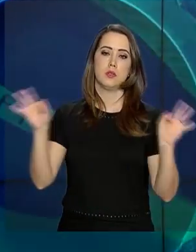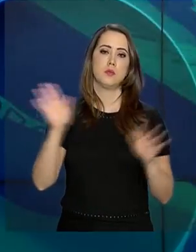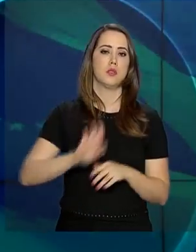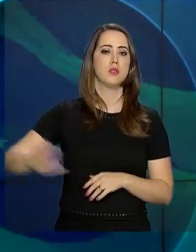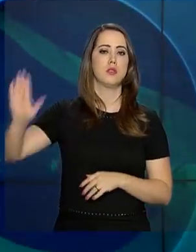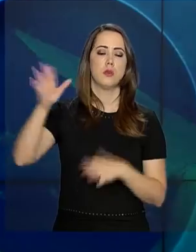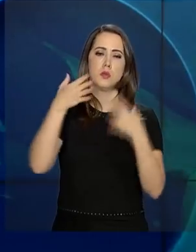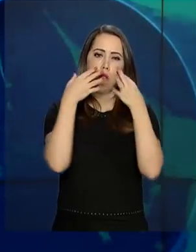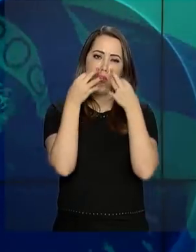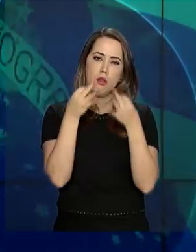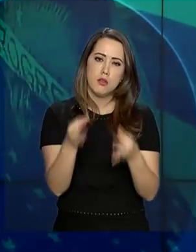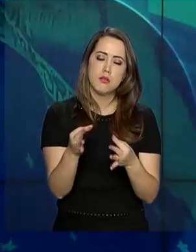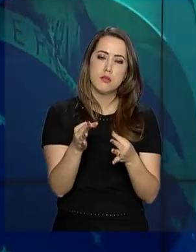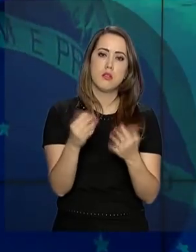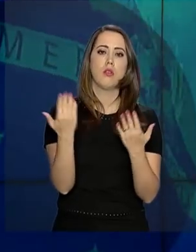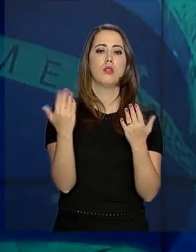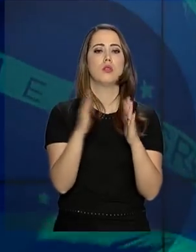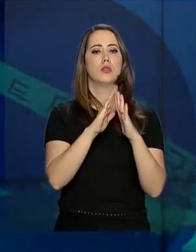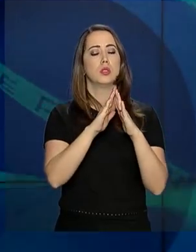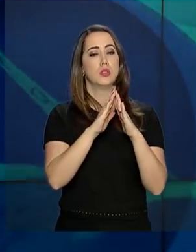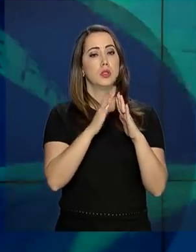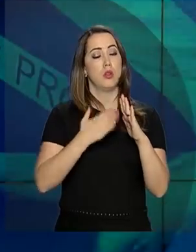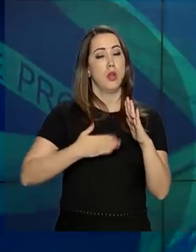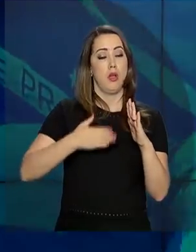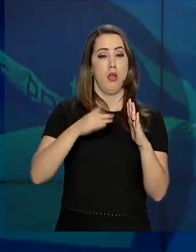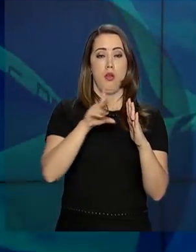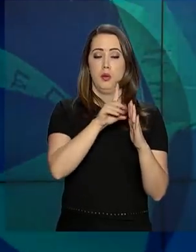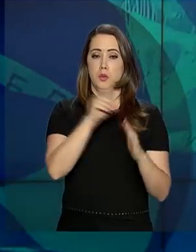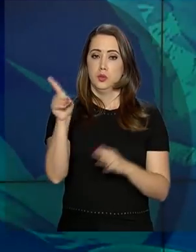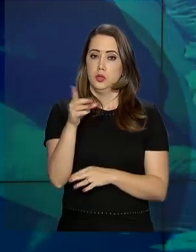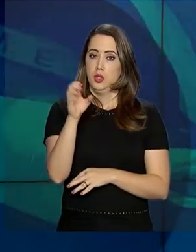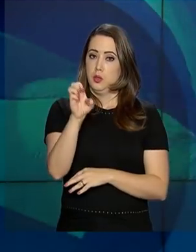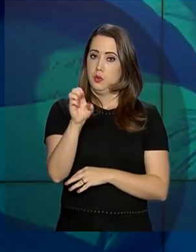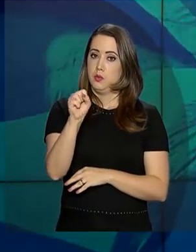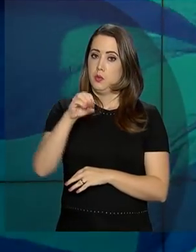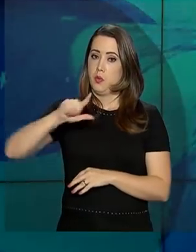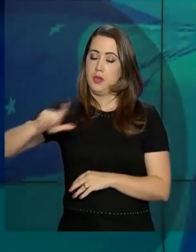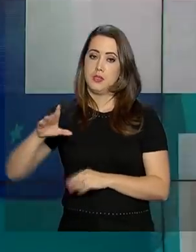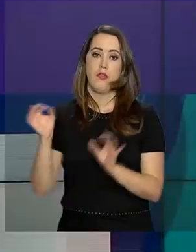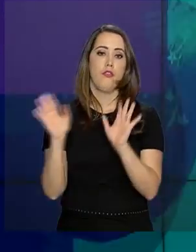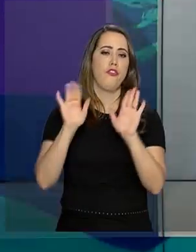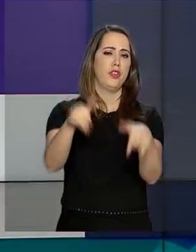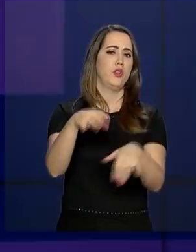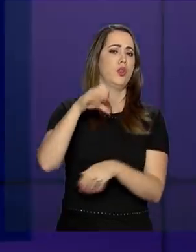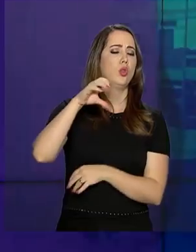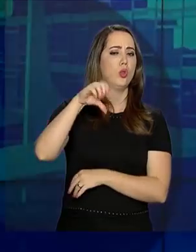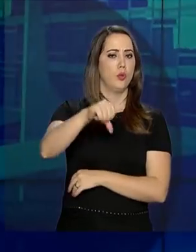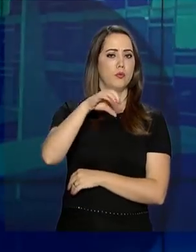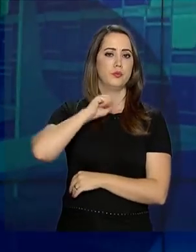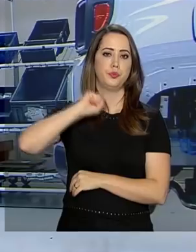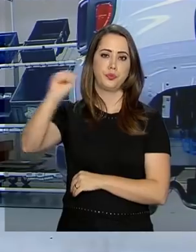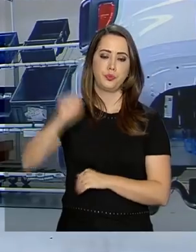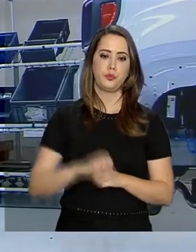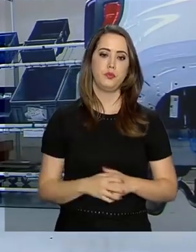atentos ao calendário do E-Social. Termina em 9 de abril o prazo para cadastro no sistema.